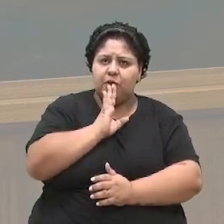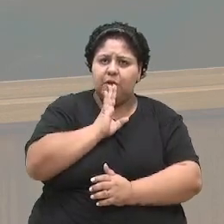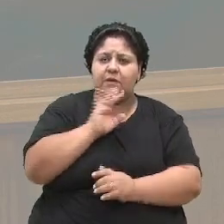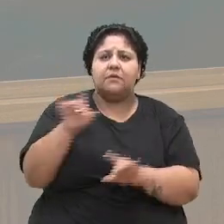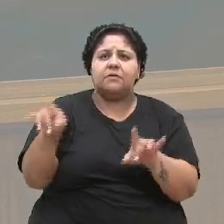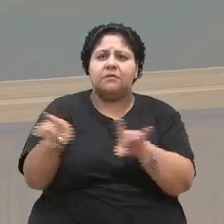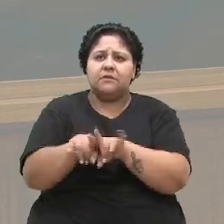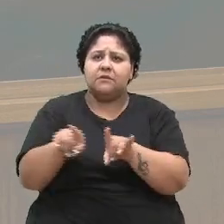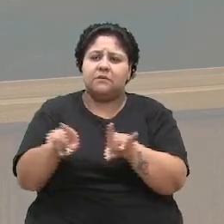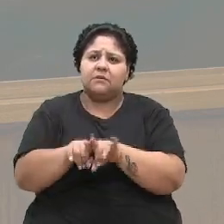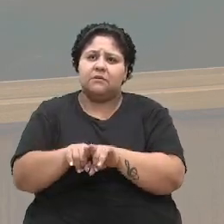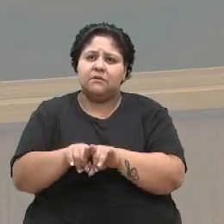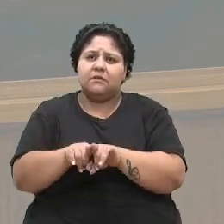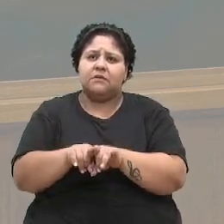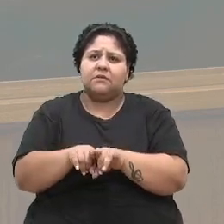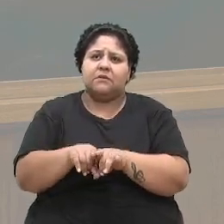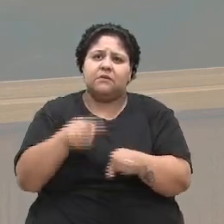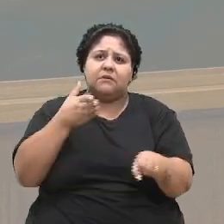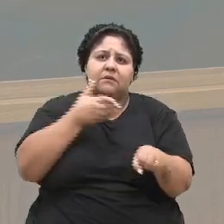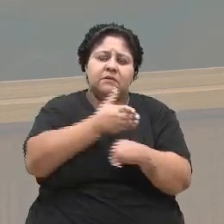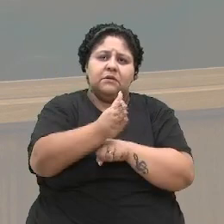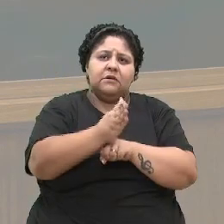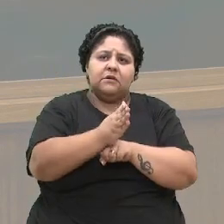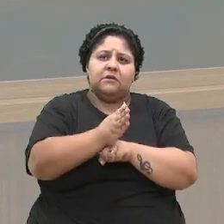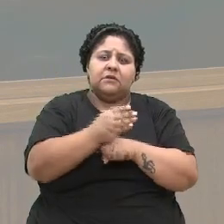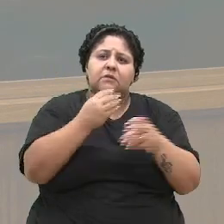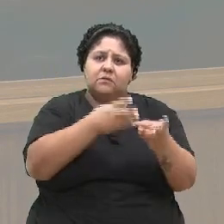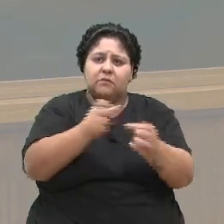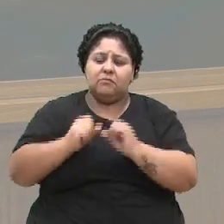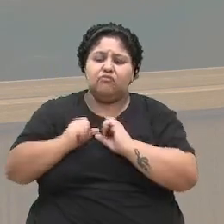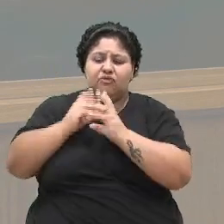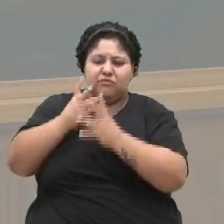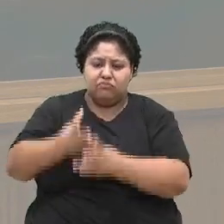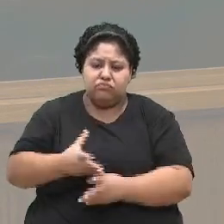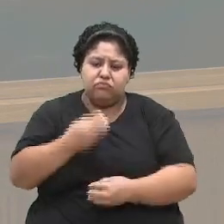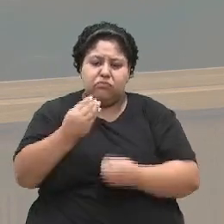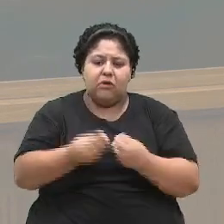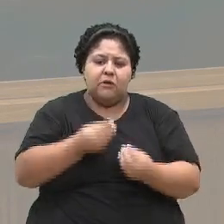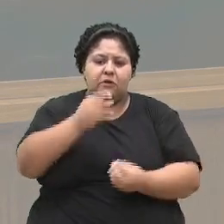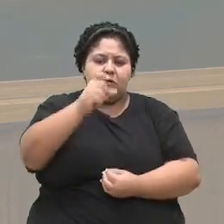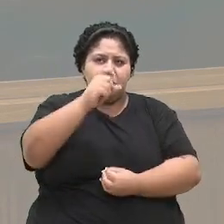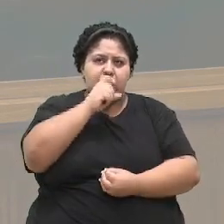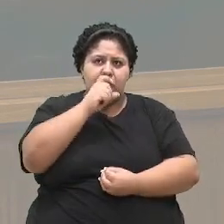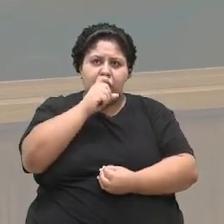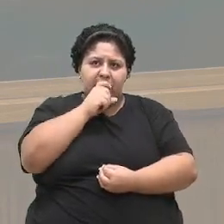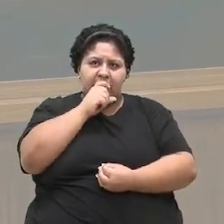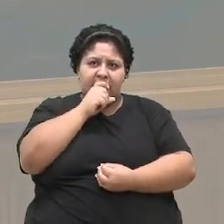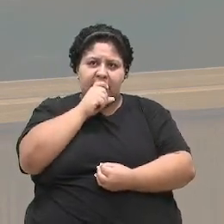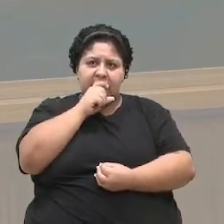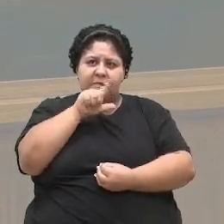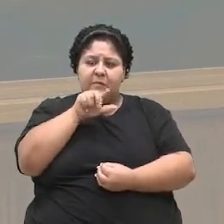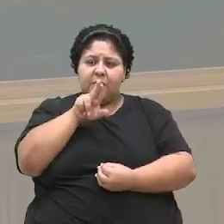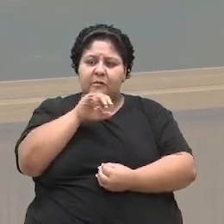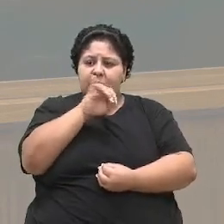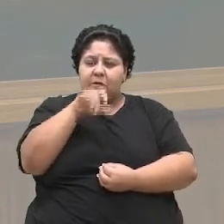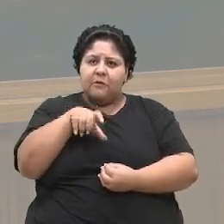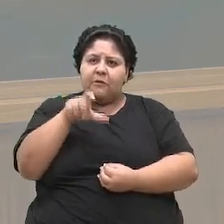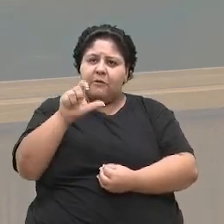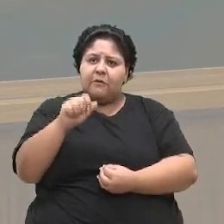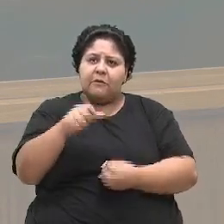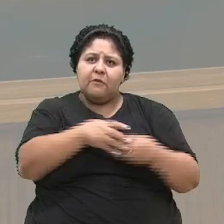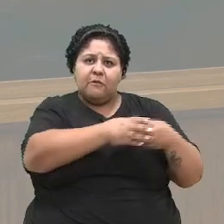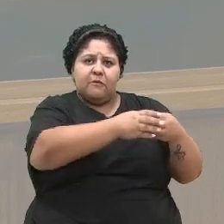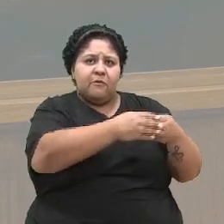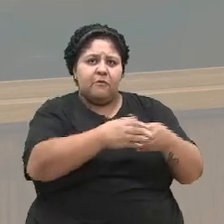também participou de muitas atividades enquanto pai da Luísa, que foi colega do meu